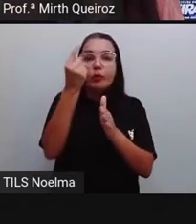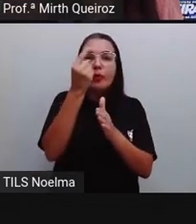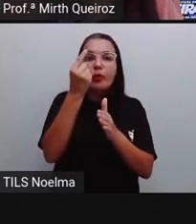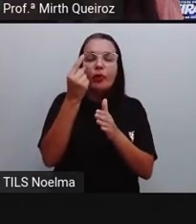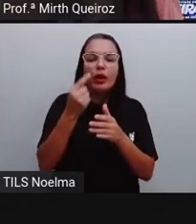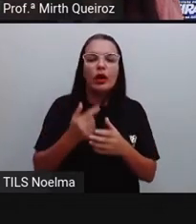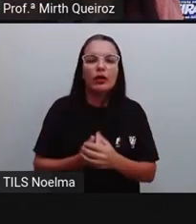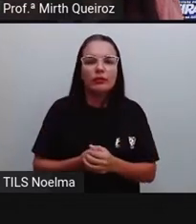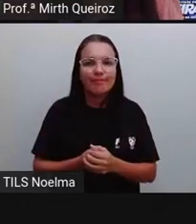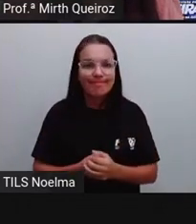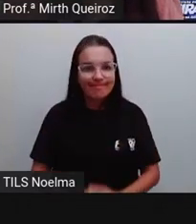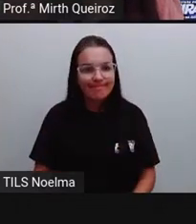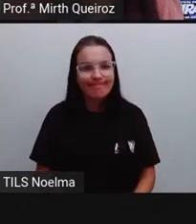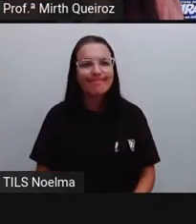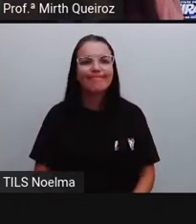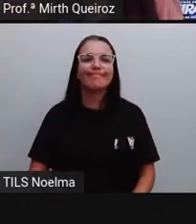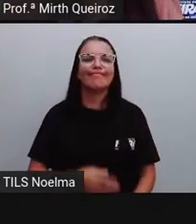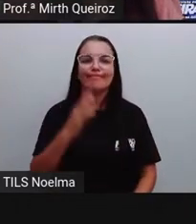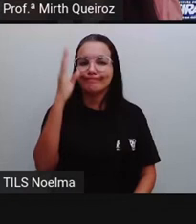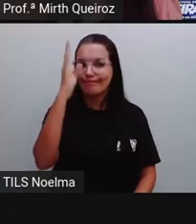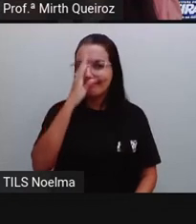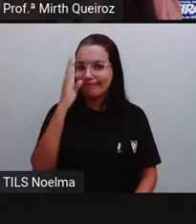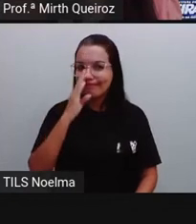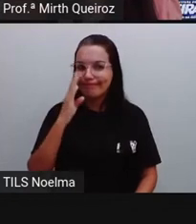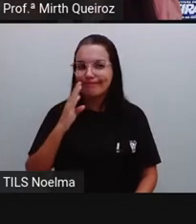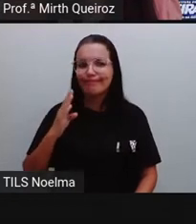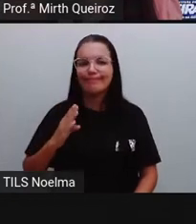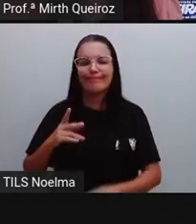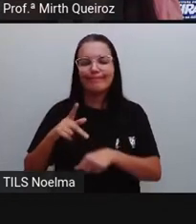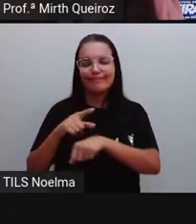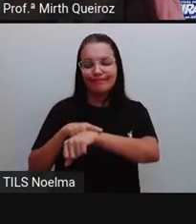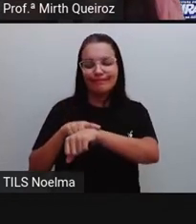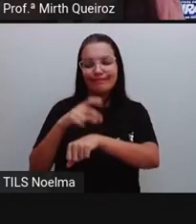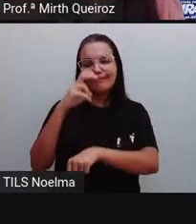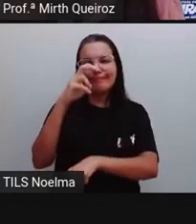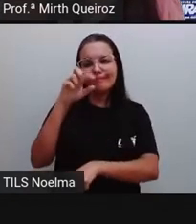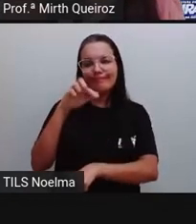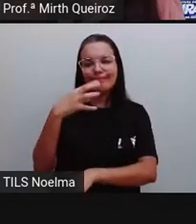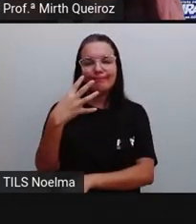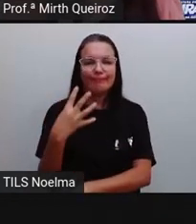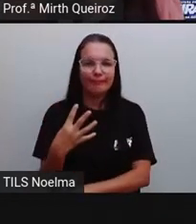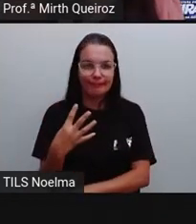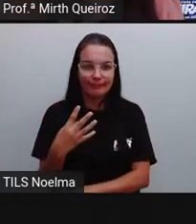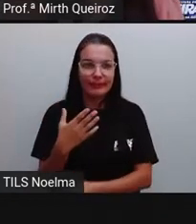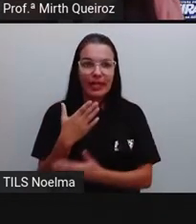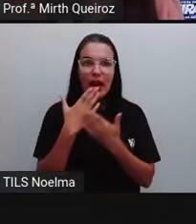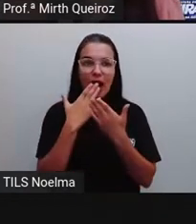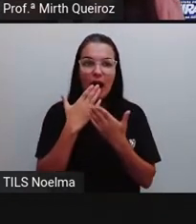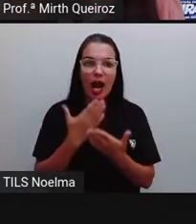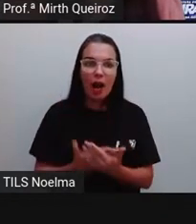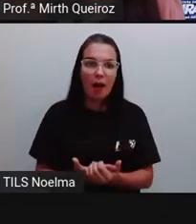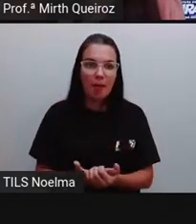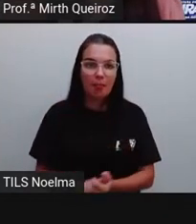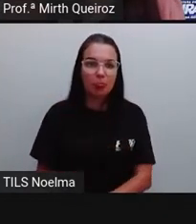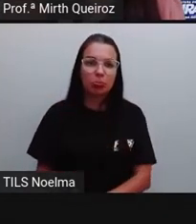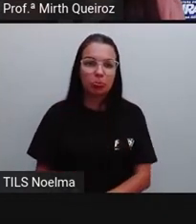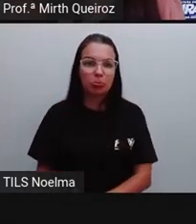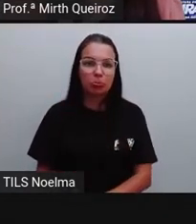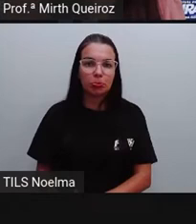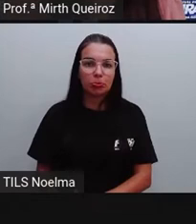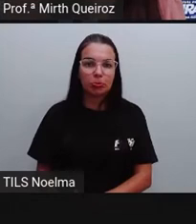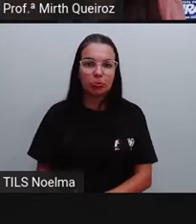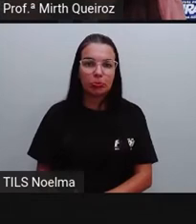O Brasil, né? Com 5,4 horas no ranking dos 10 países. Qual a